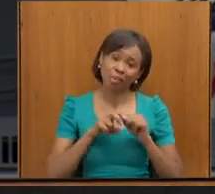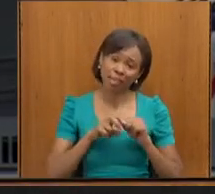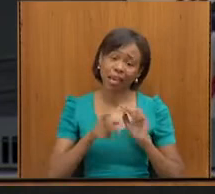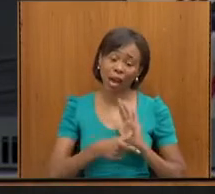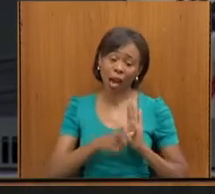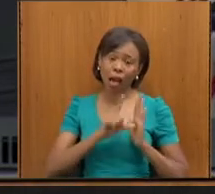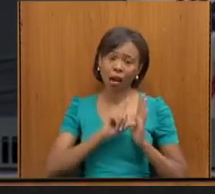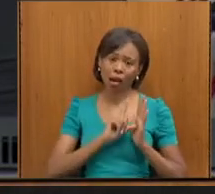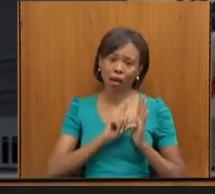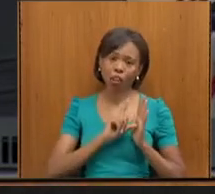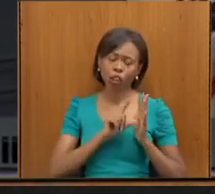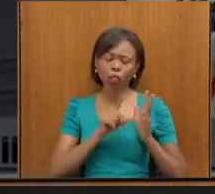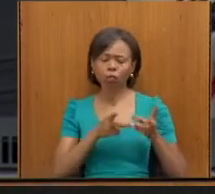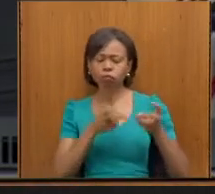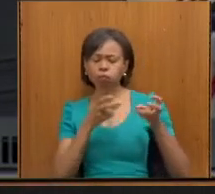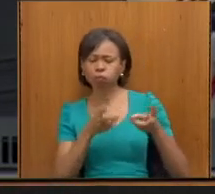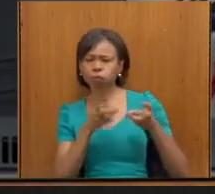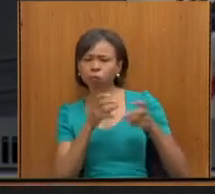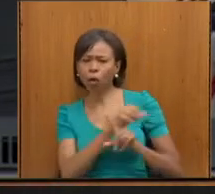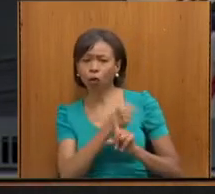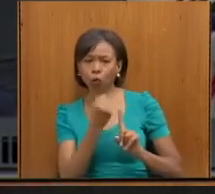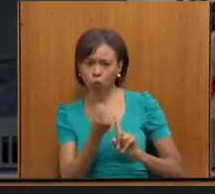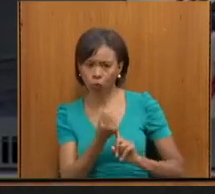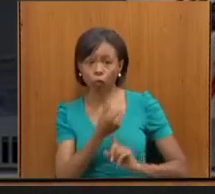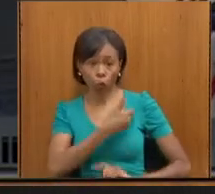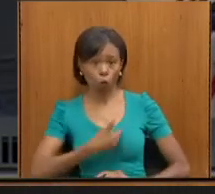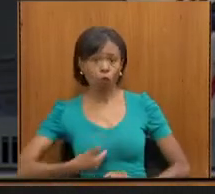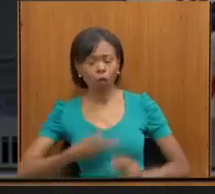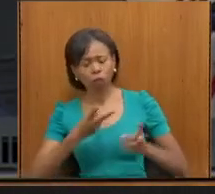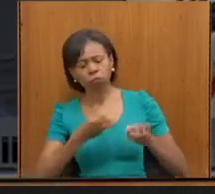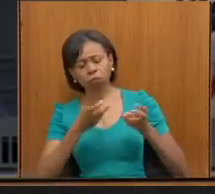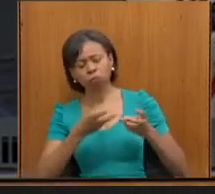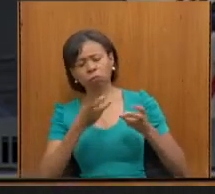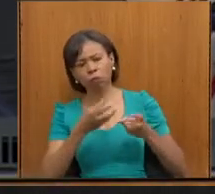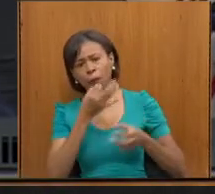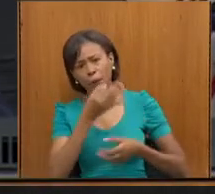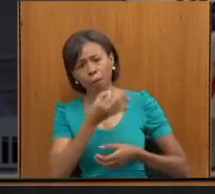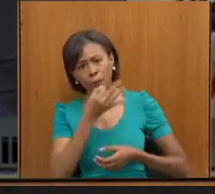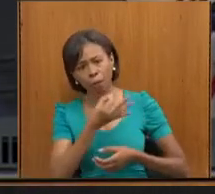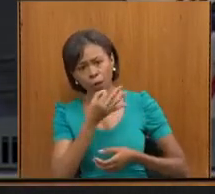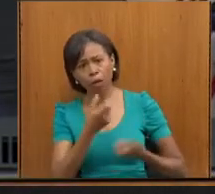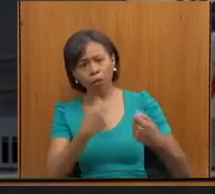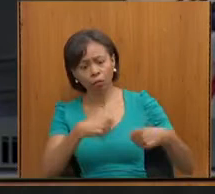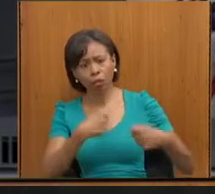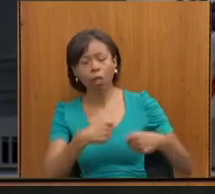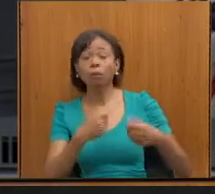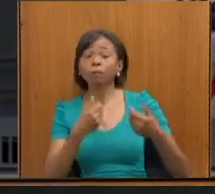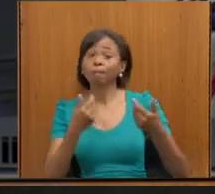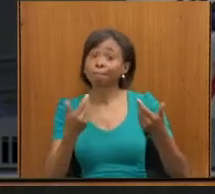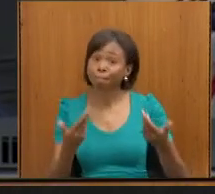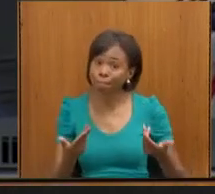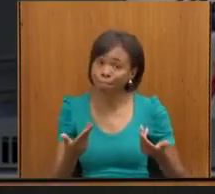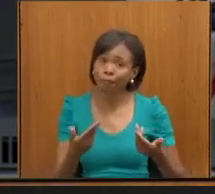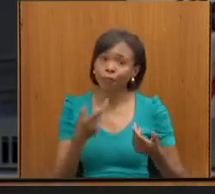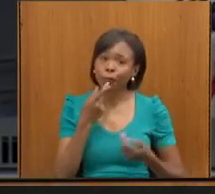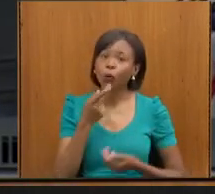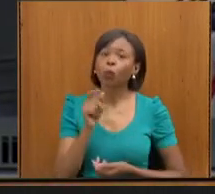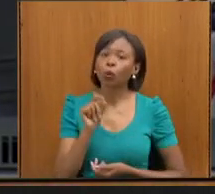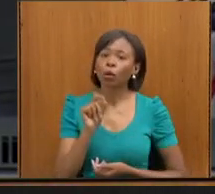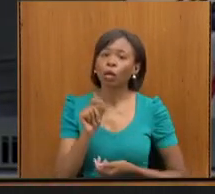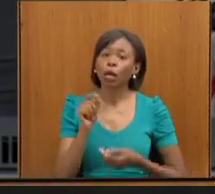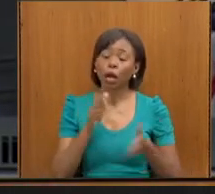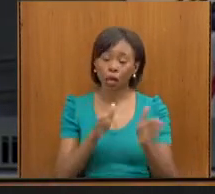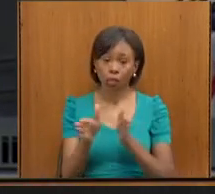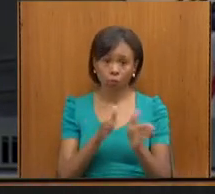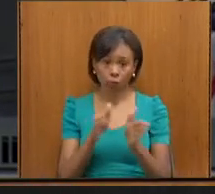que o governo do Estado fez. E destaco aqui, deputado, a sensibilidade do governo do